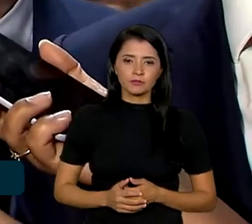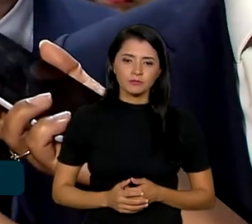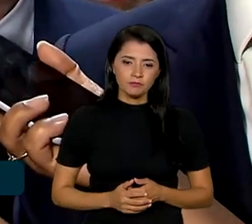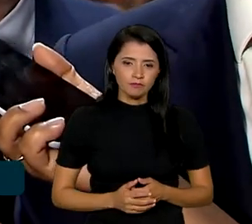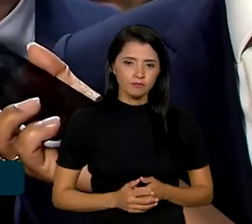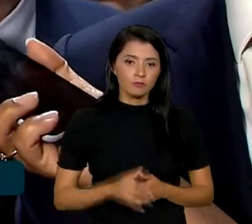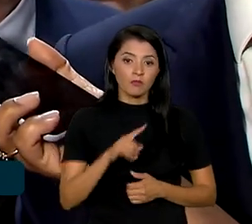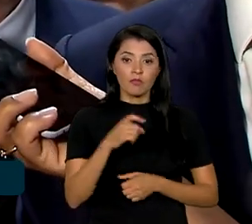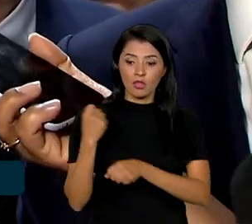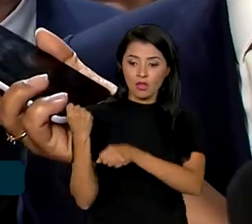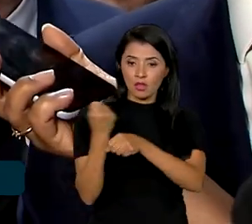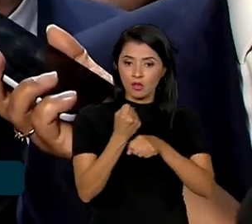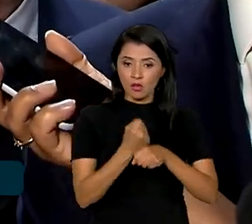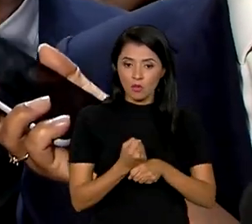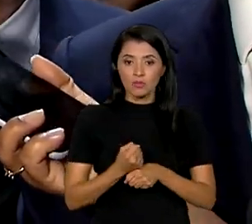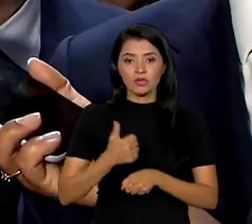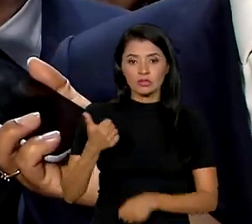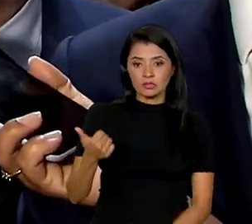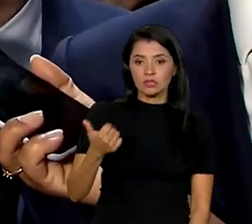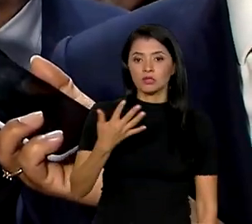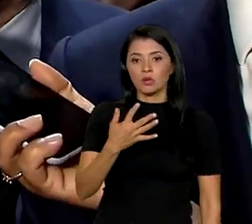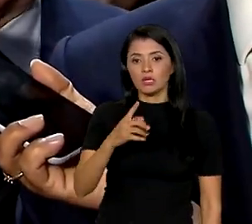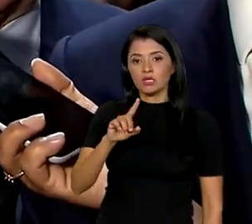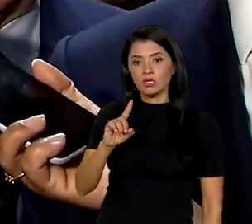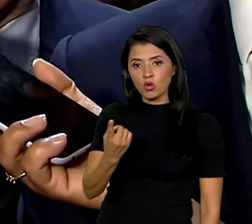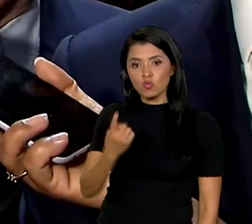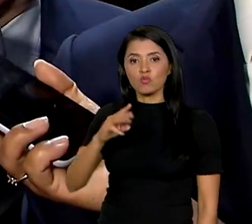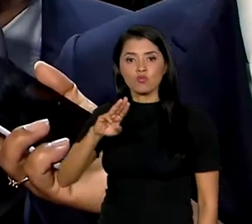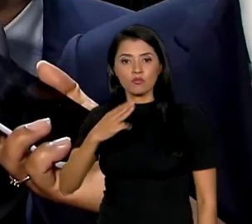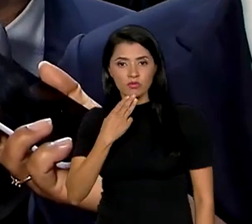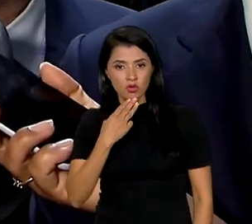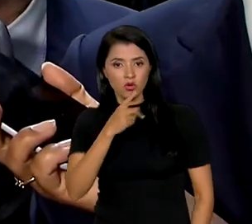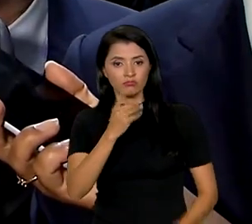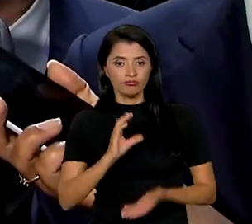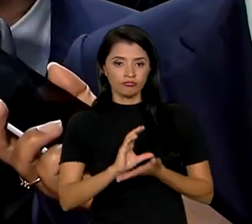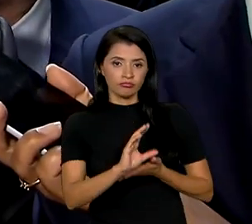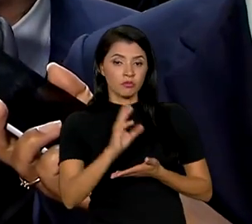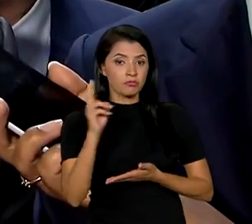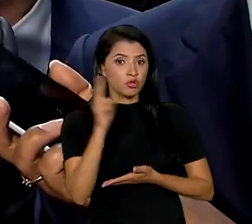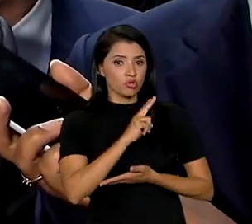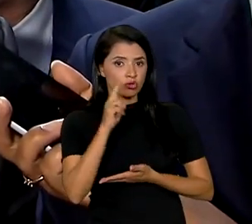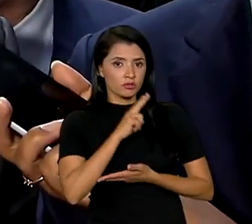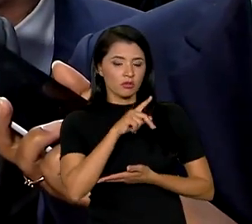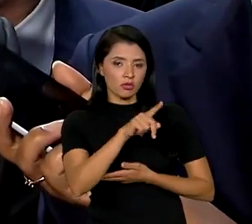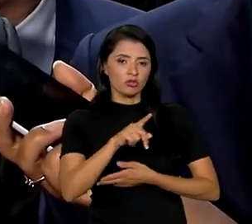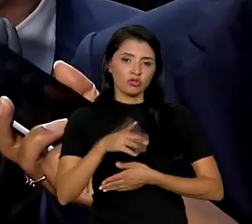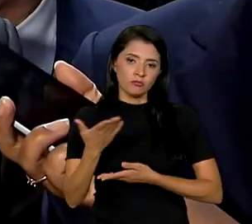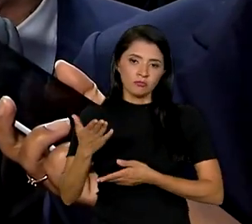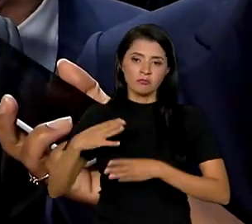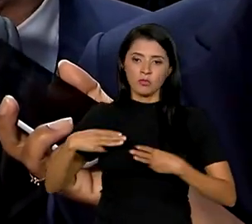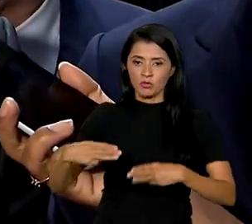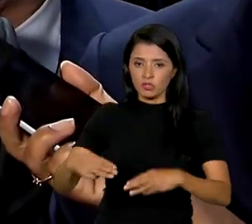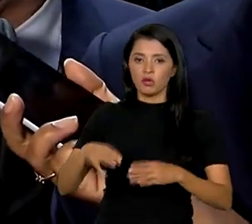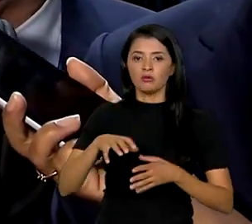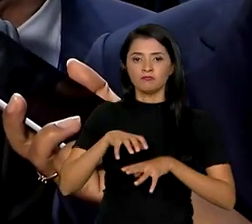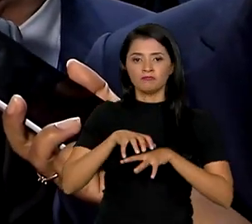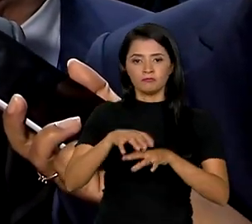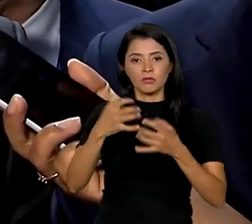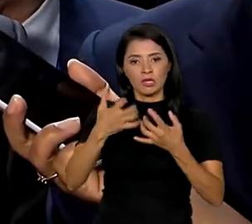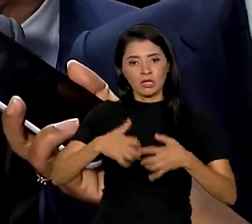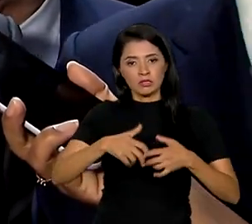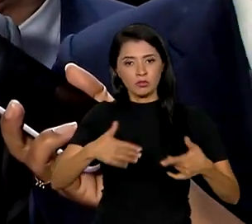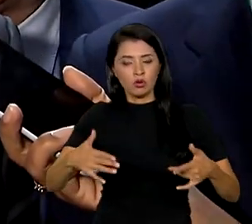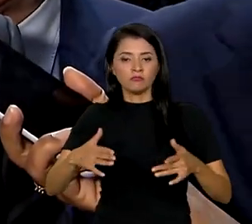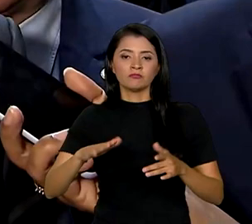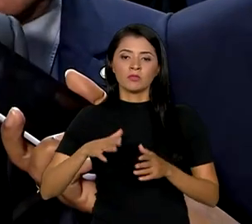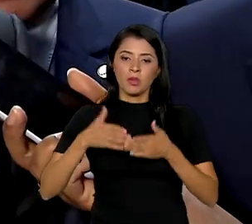As obras desses 141 milhões que foram destinados emergencialmente pelo Ministério dos Transportes, Ministério dos